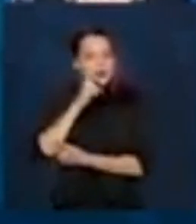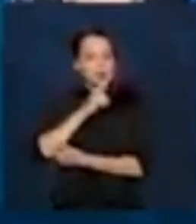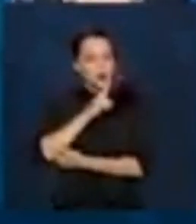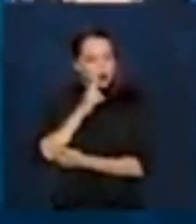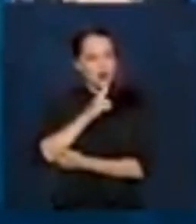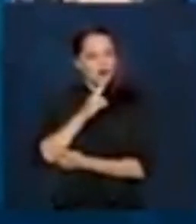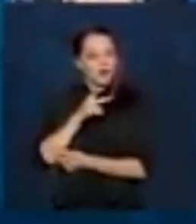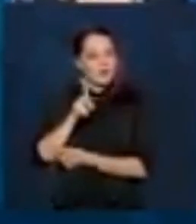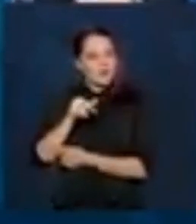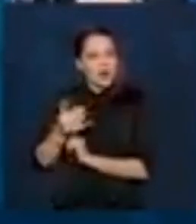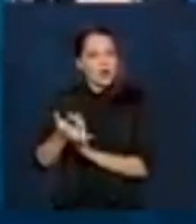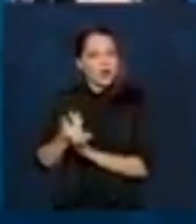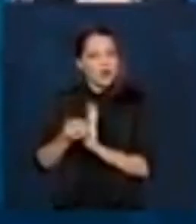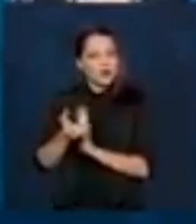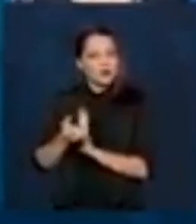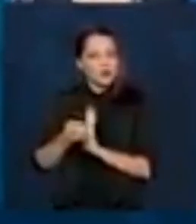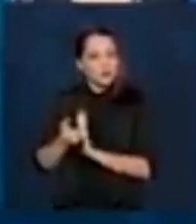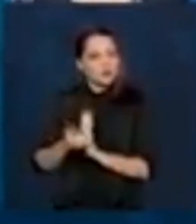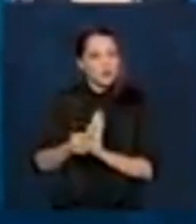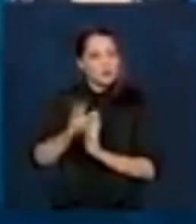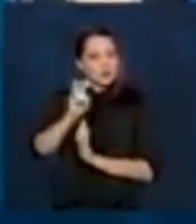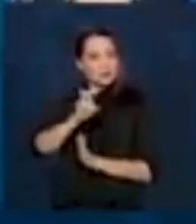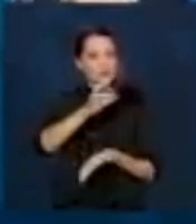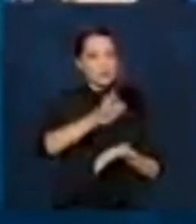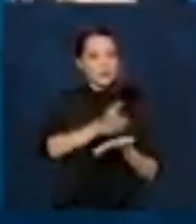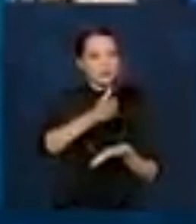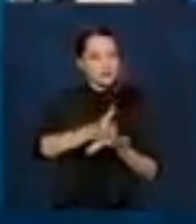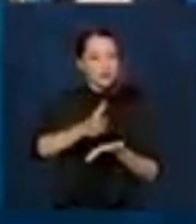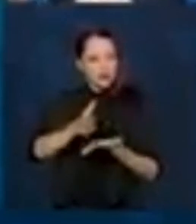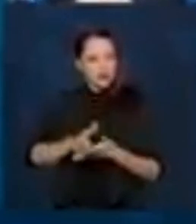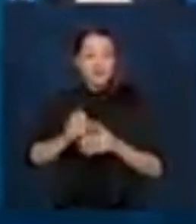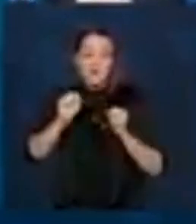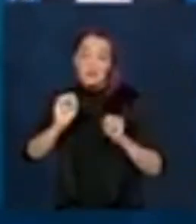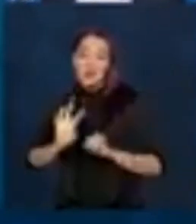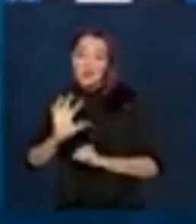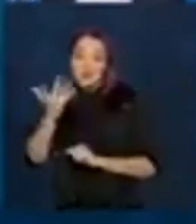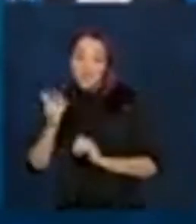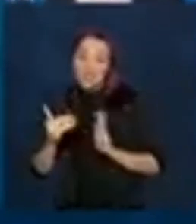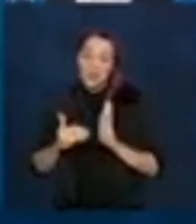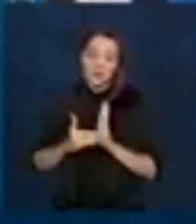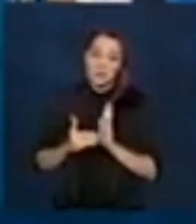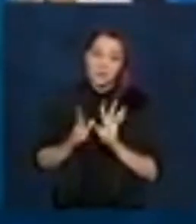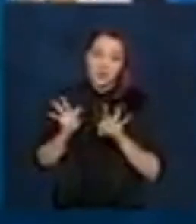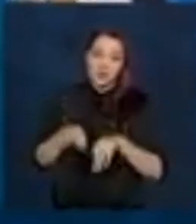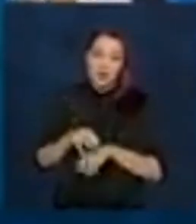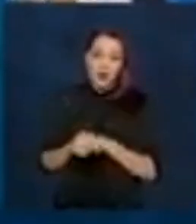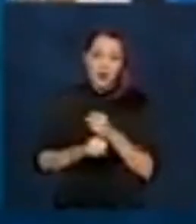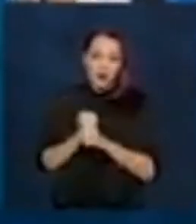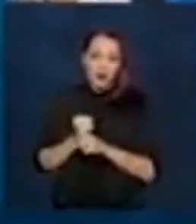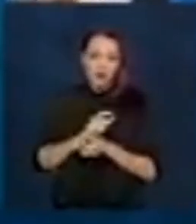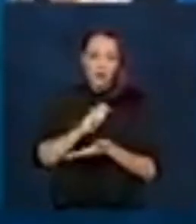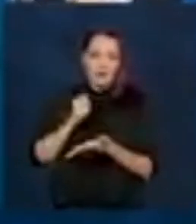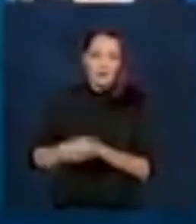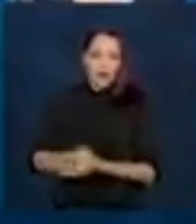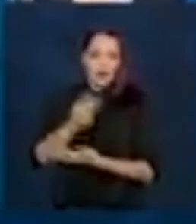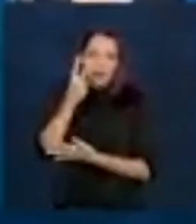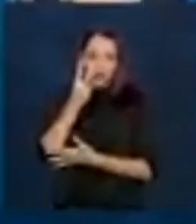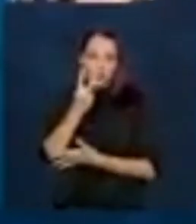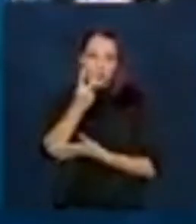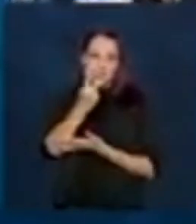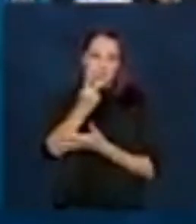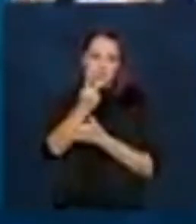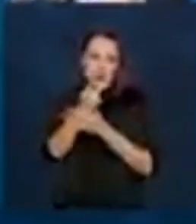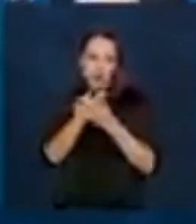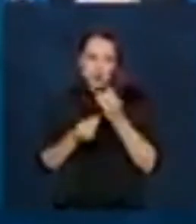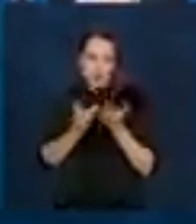receberão cinco parcelas. Pode acontecer que no final do ano a gente pague duas parcelas de uma